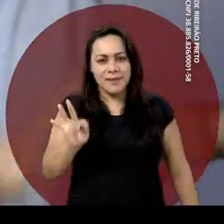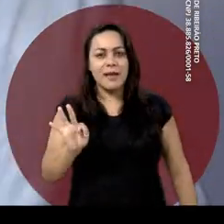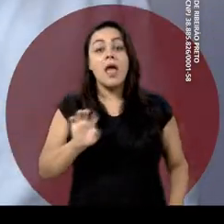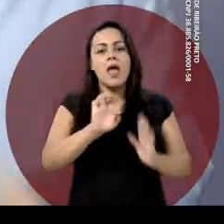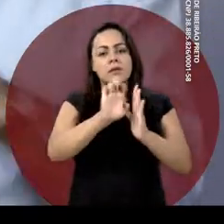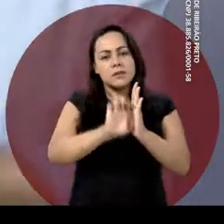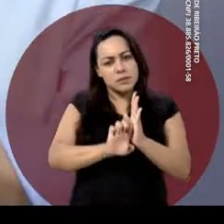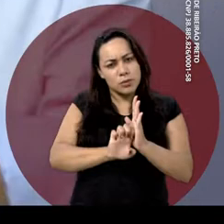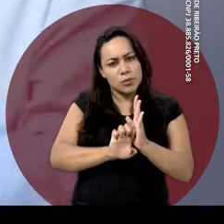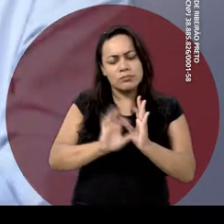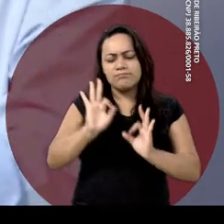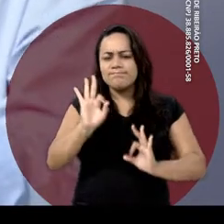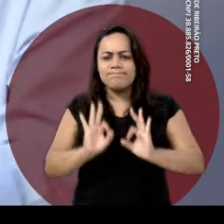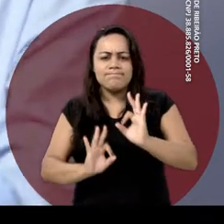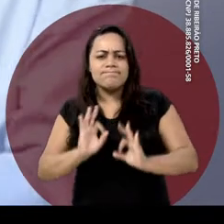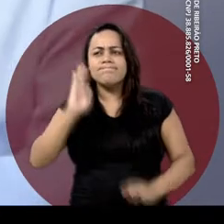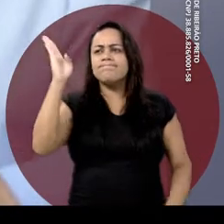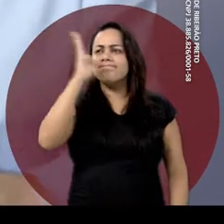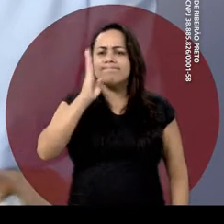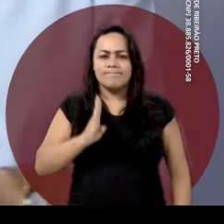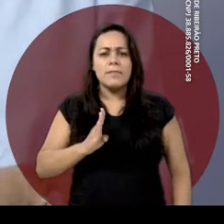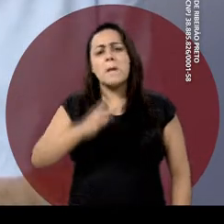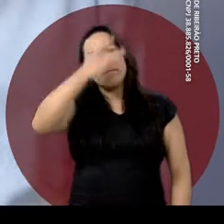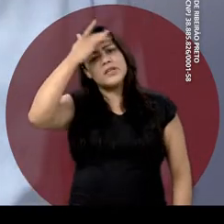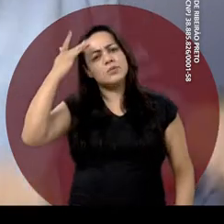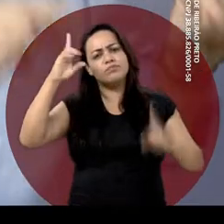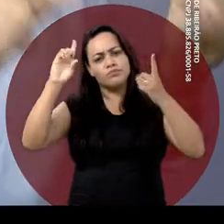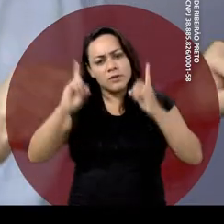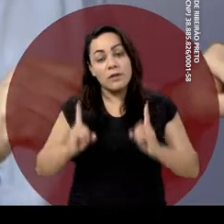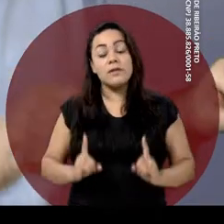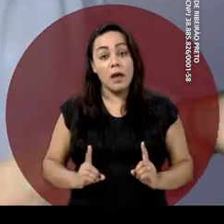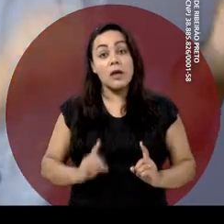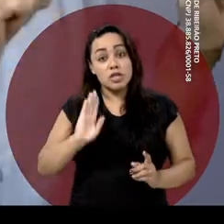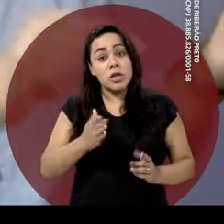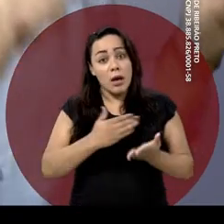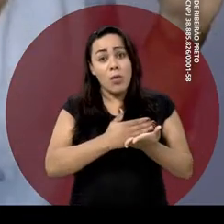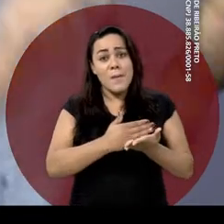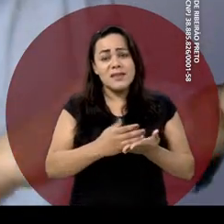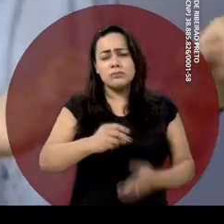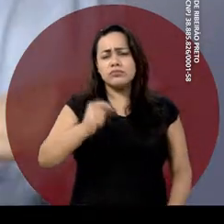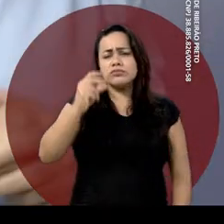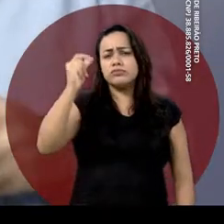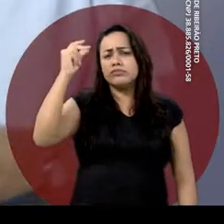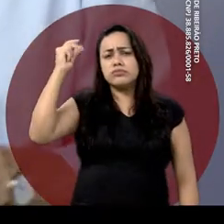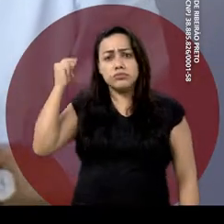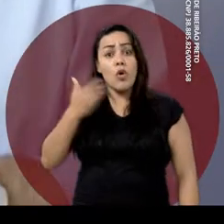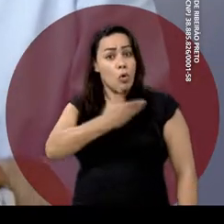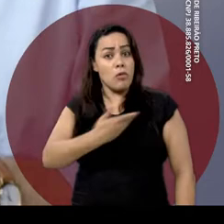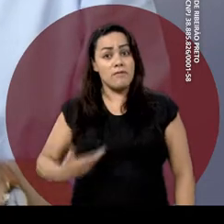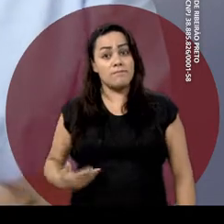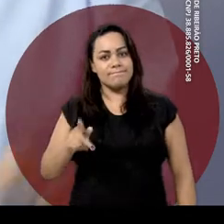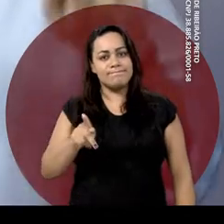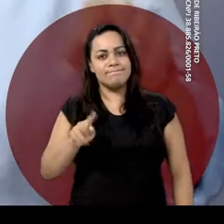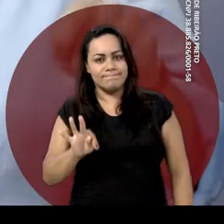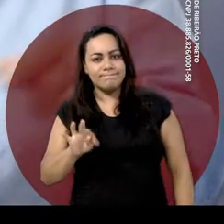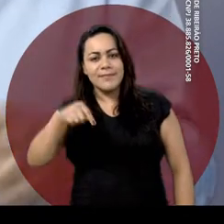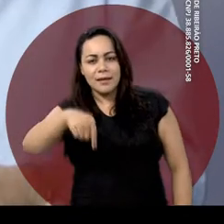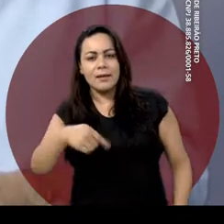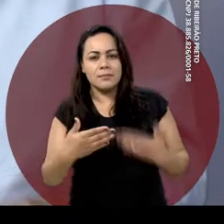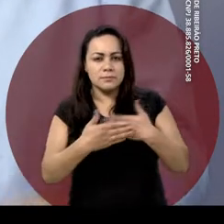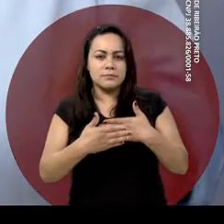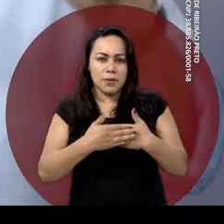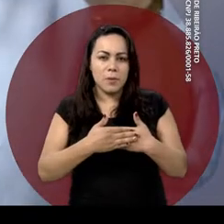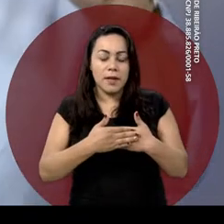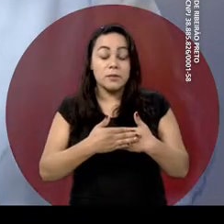O Estatuto e o Plano Nacional dos Direitos da Pessoa com Deficiência entraram em vigor durante os anos dos governos petistas. Em